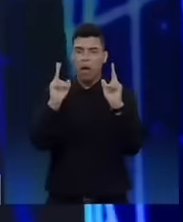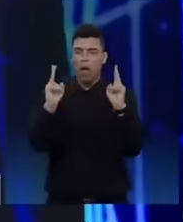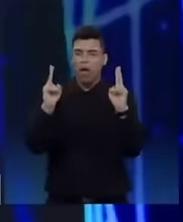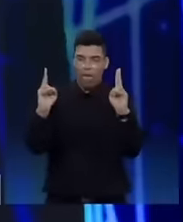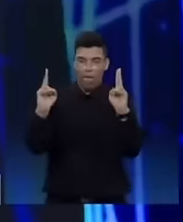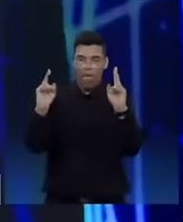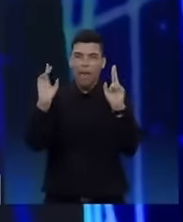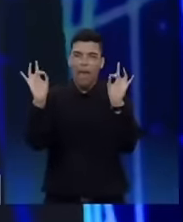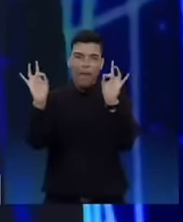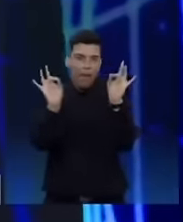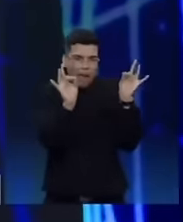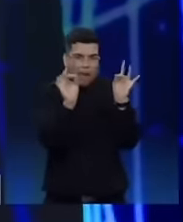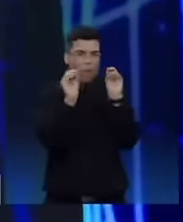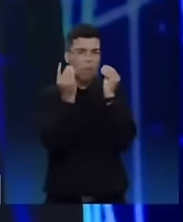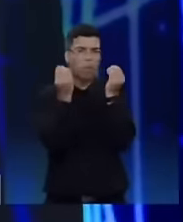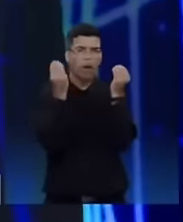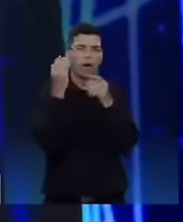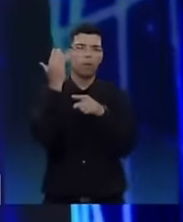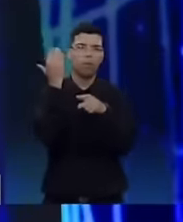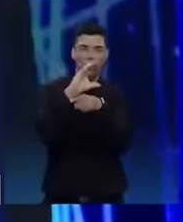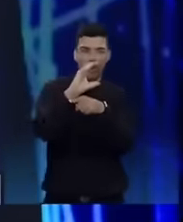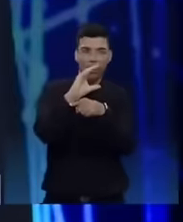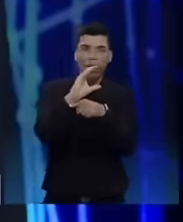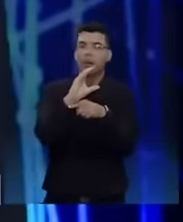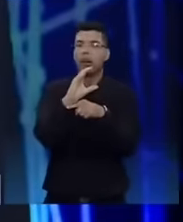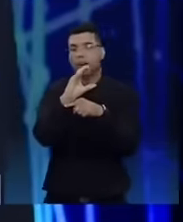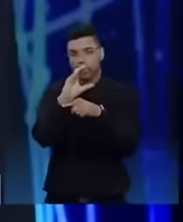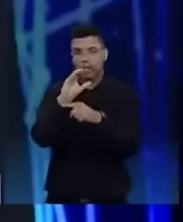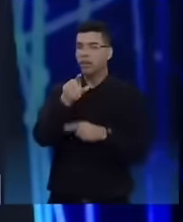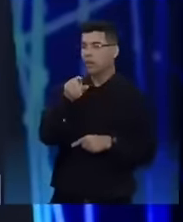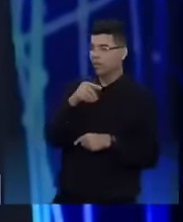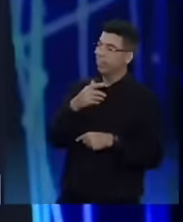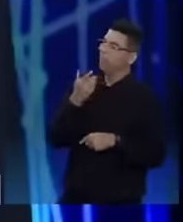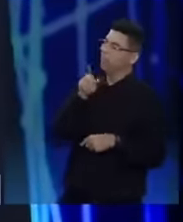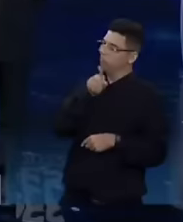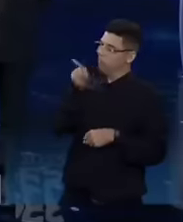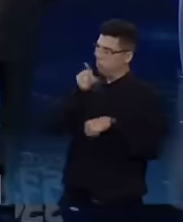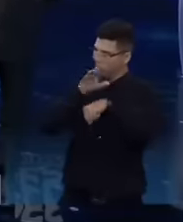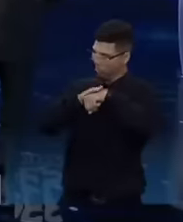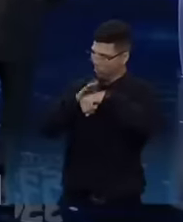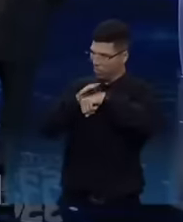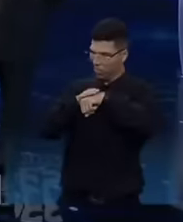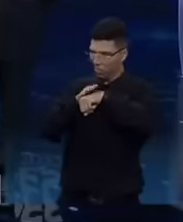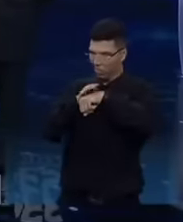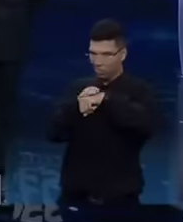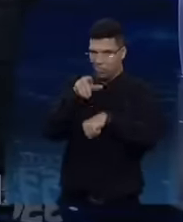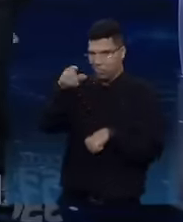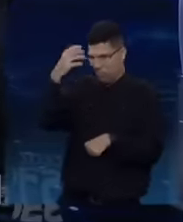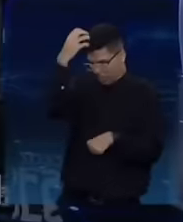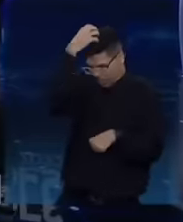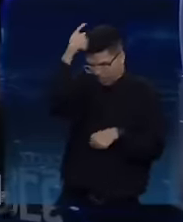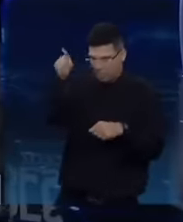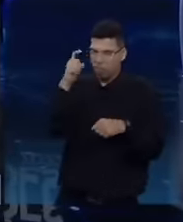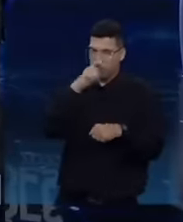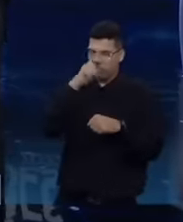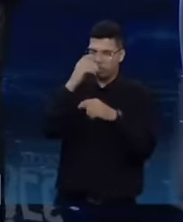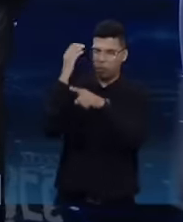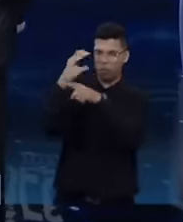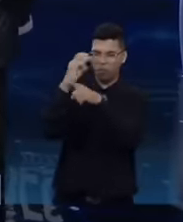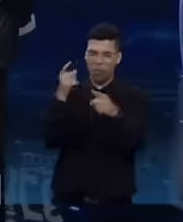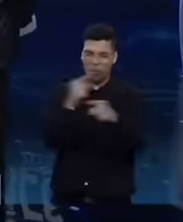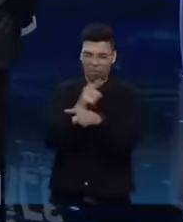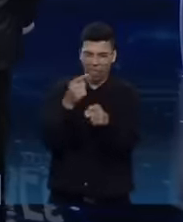vocês. Você sabe quem é especialista nisso. Você sabe quem é o rei da Pequenil. Você